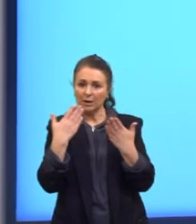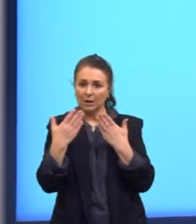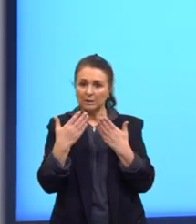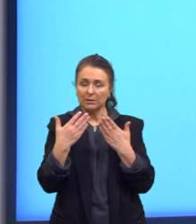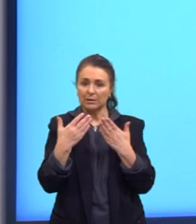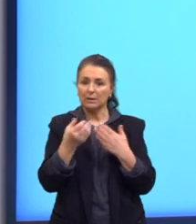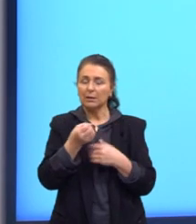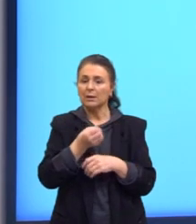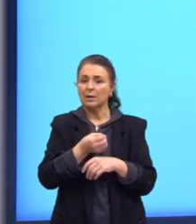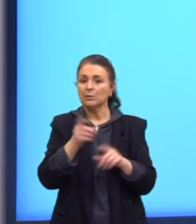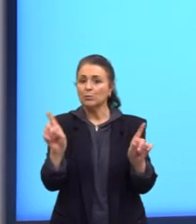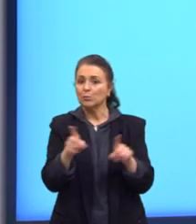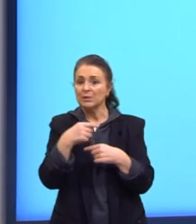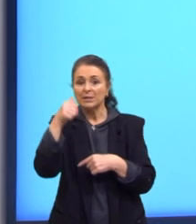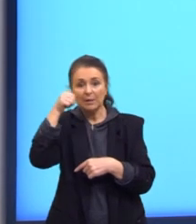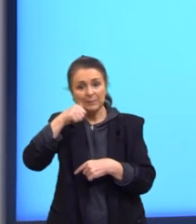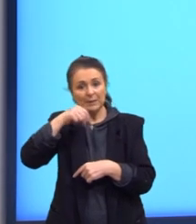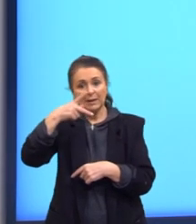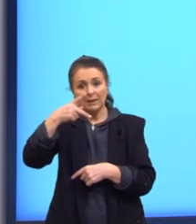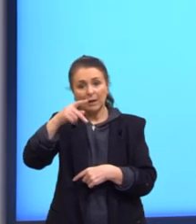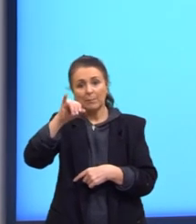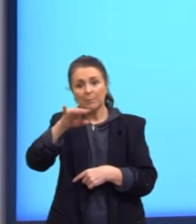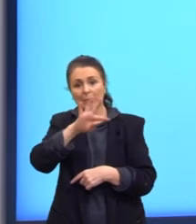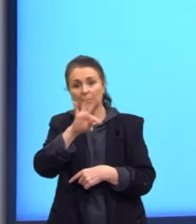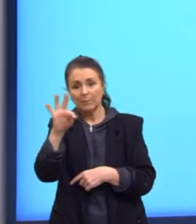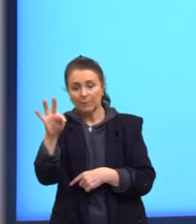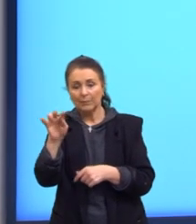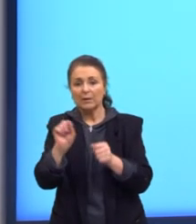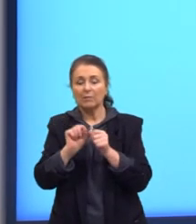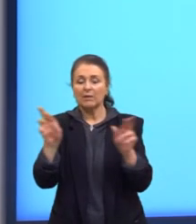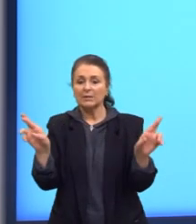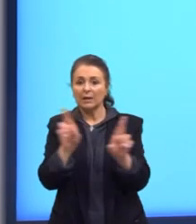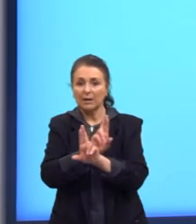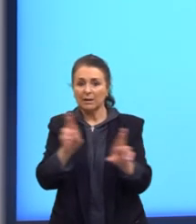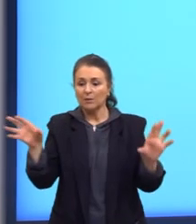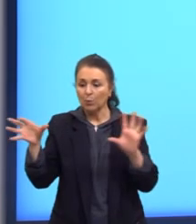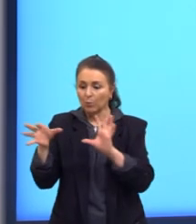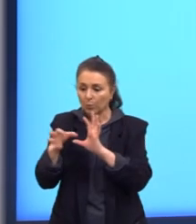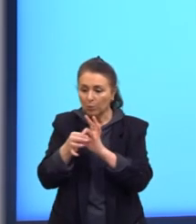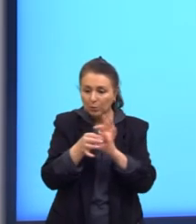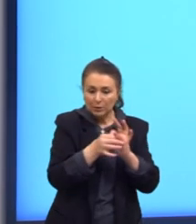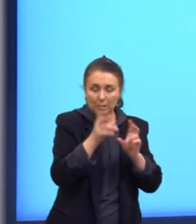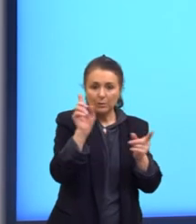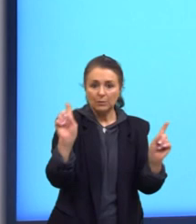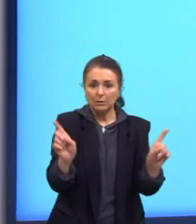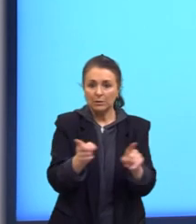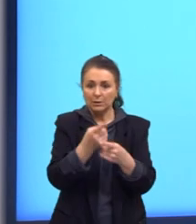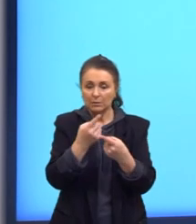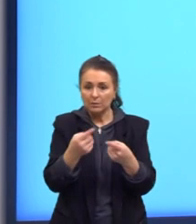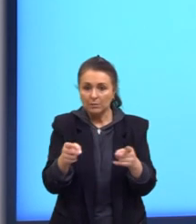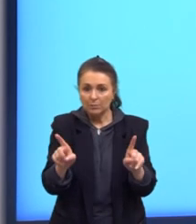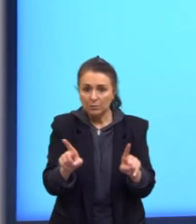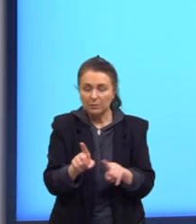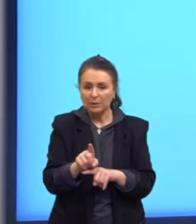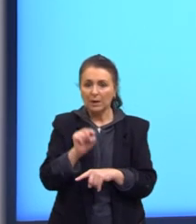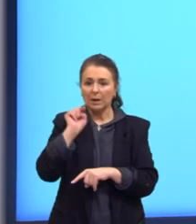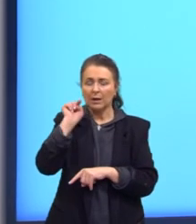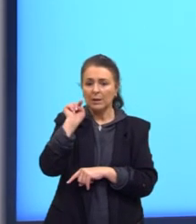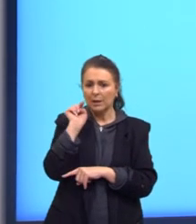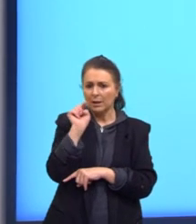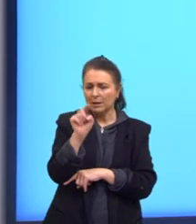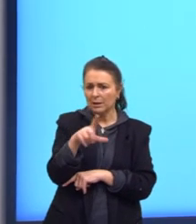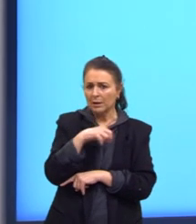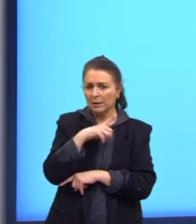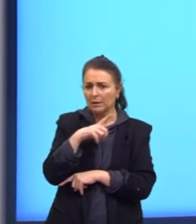músicas da Pitty, que vai fazer essa relação com o contexto dessas músicas. e a que elas referem,